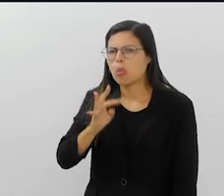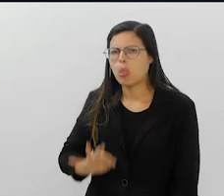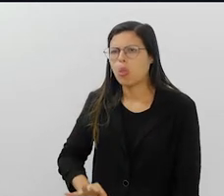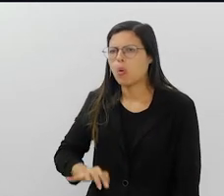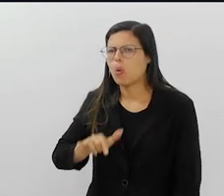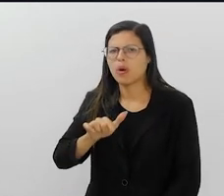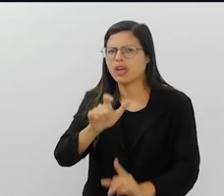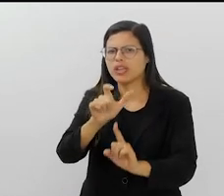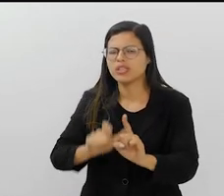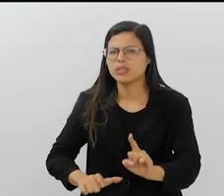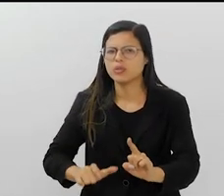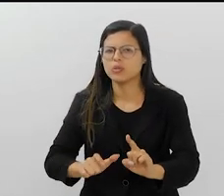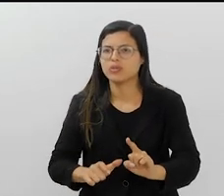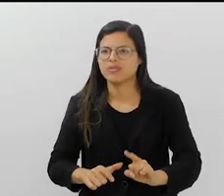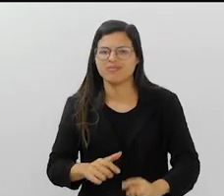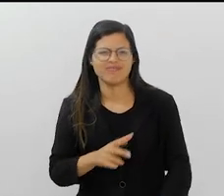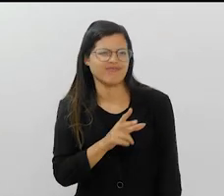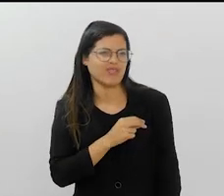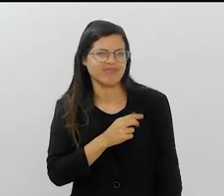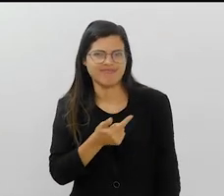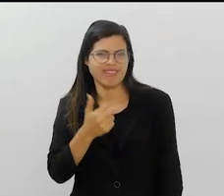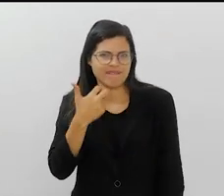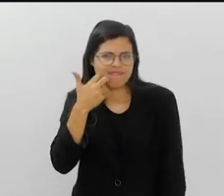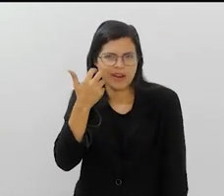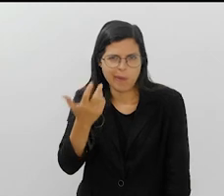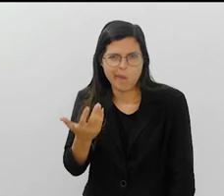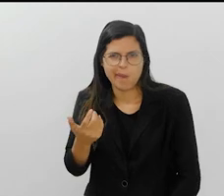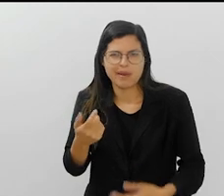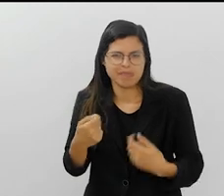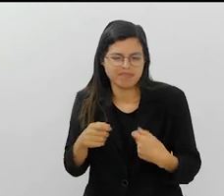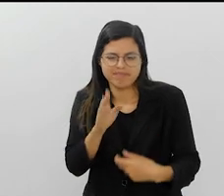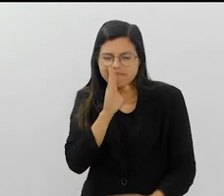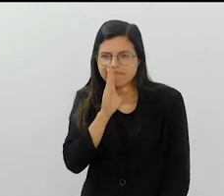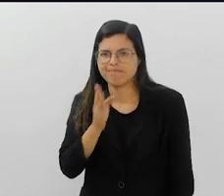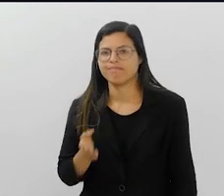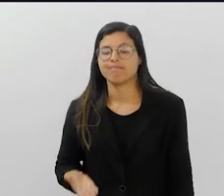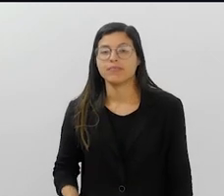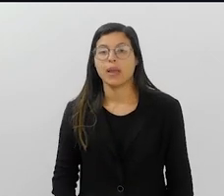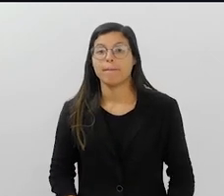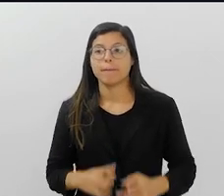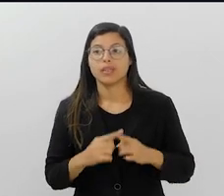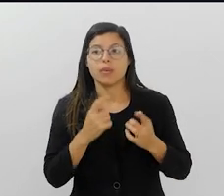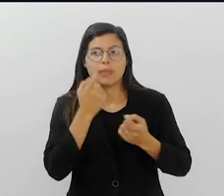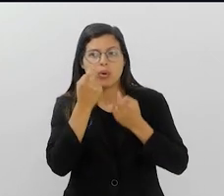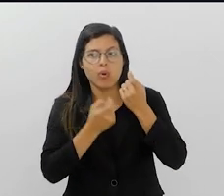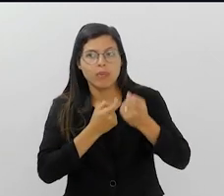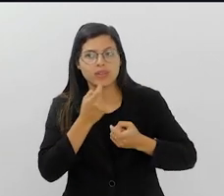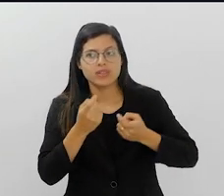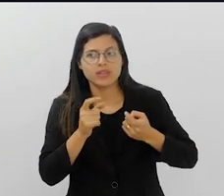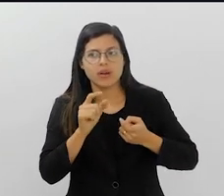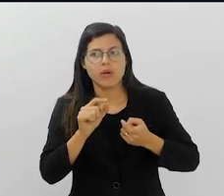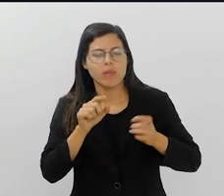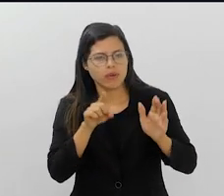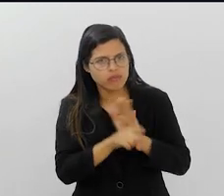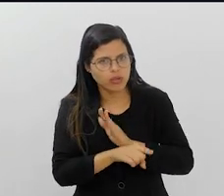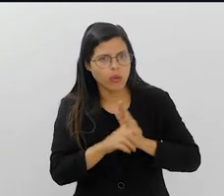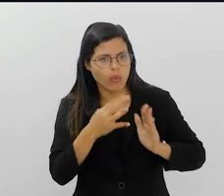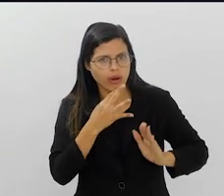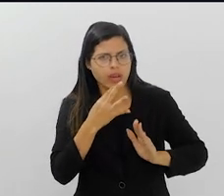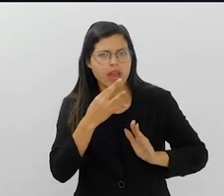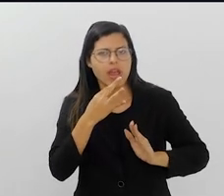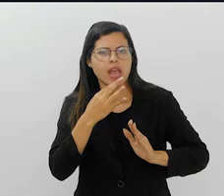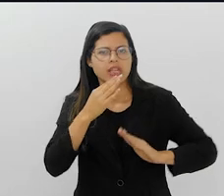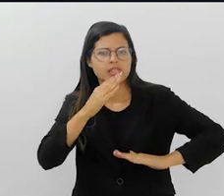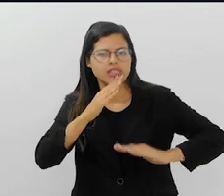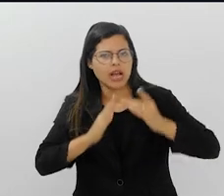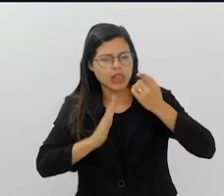é o Oswaldo Jardim. Nossa, não tem nem vergonha, né? Podia ficar quieta, pelo menos. Não, mas a minha preocupação maior foi... Eu falei, mas não conhece o